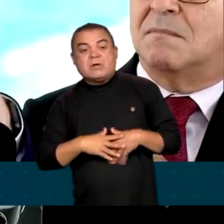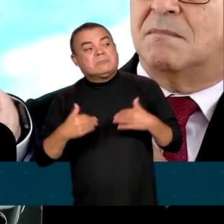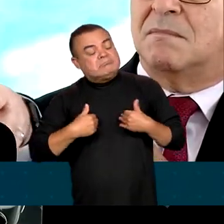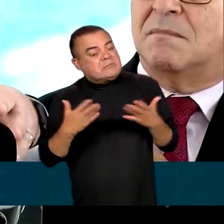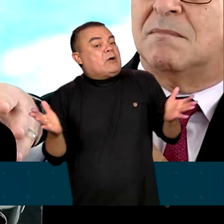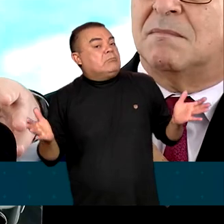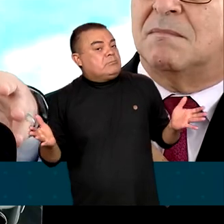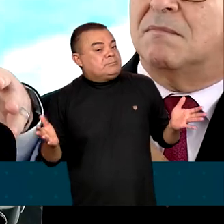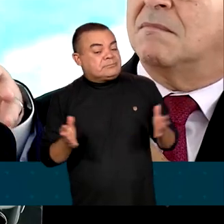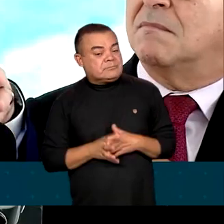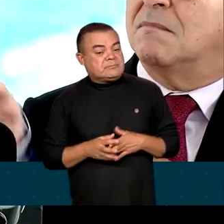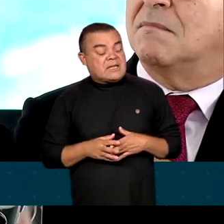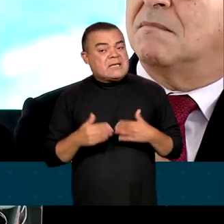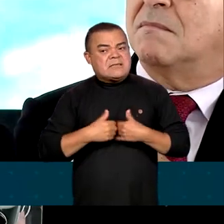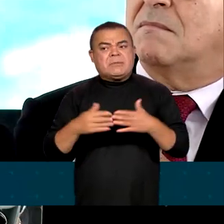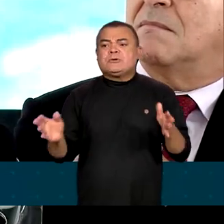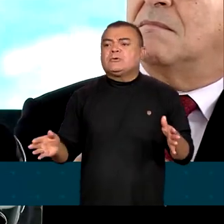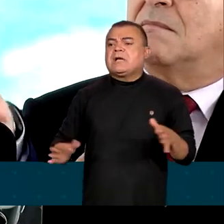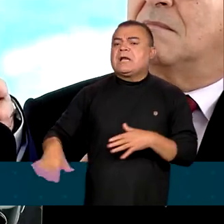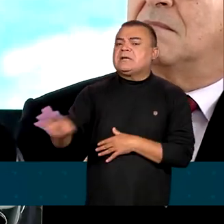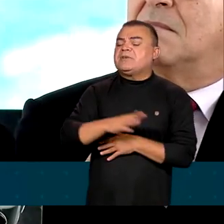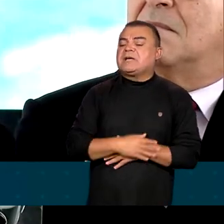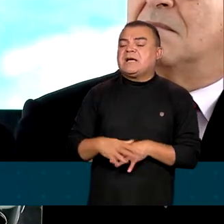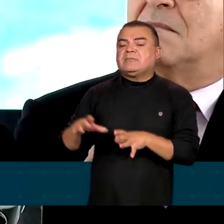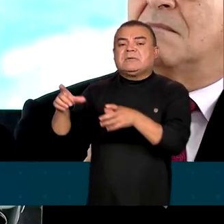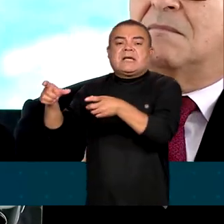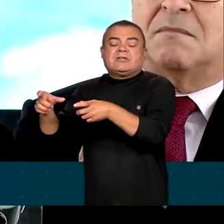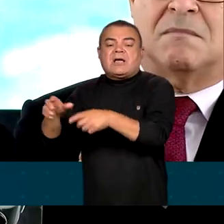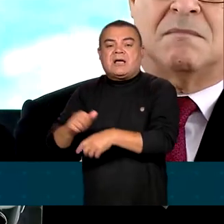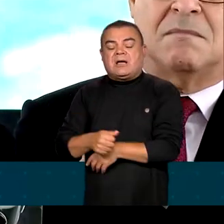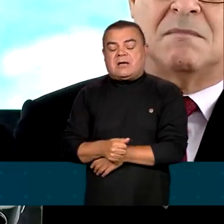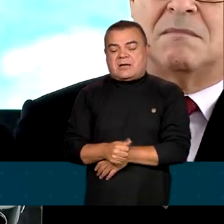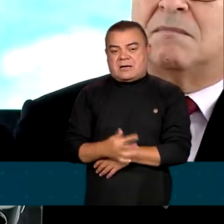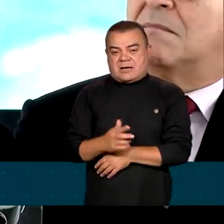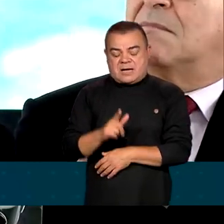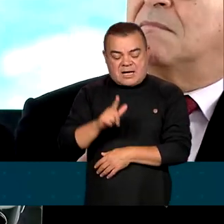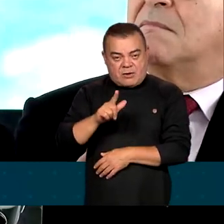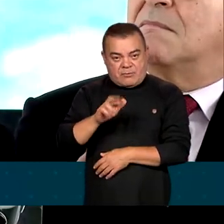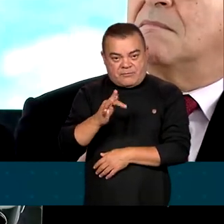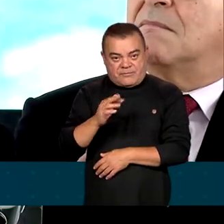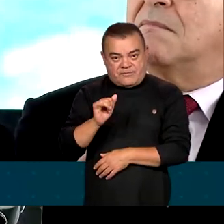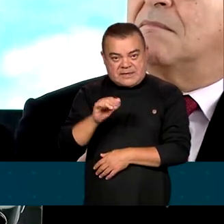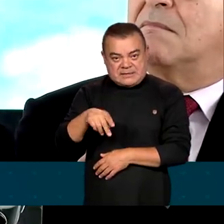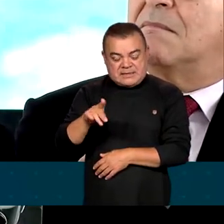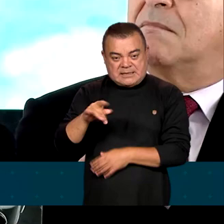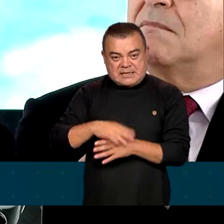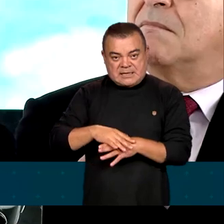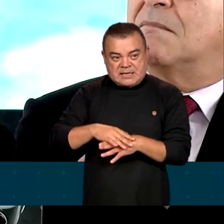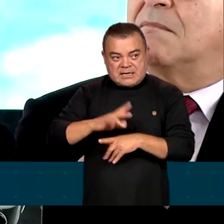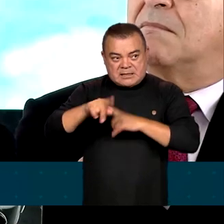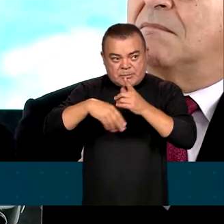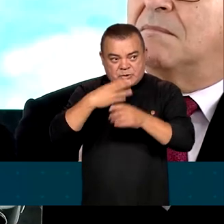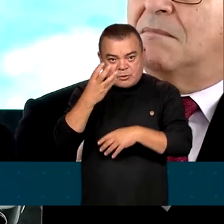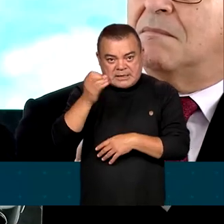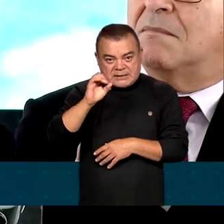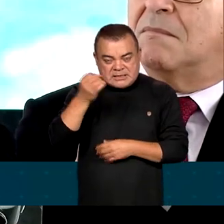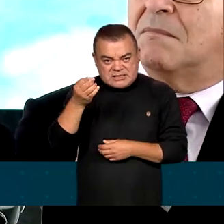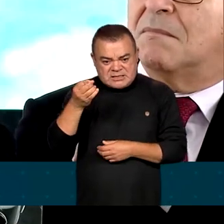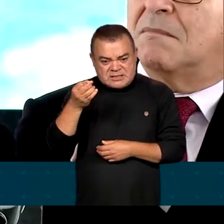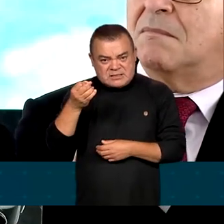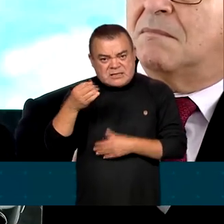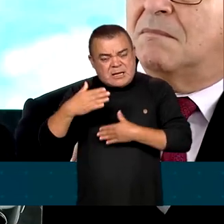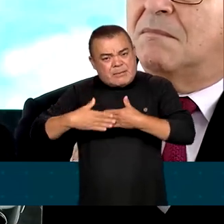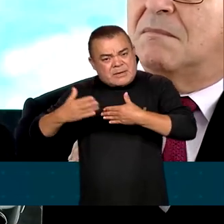tinha que ficar num ambiente alfandegado, depois de 40 dias ia passar no processo de cozimento e